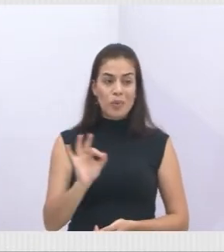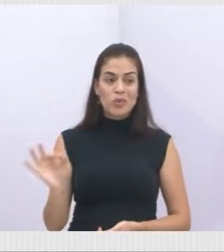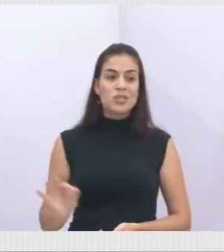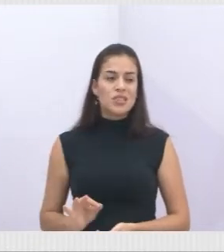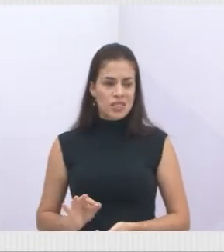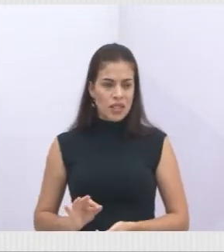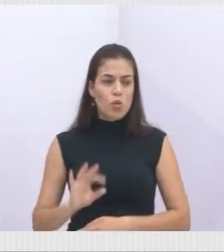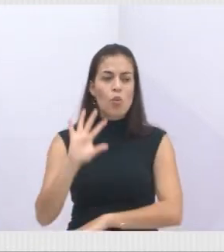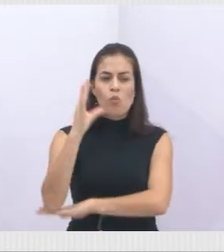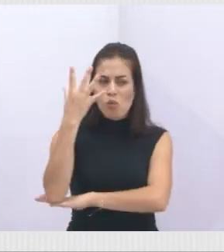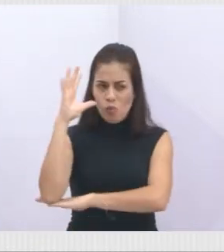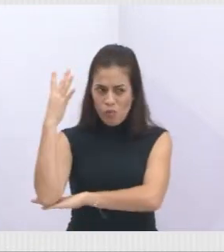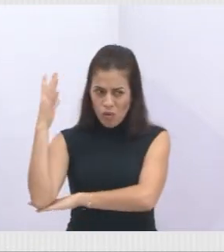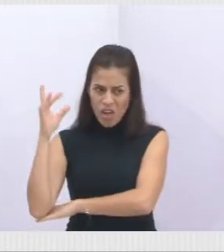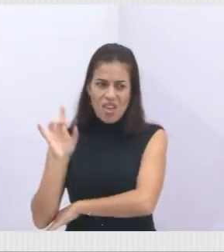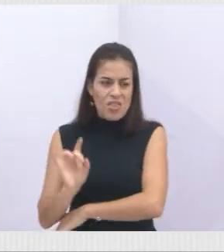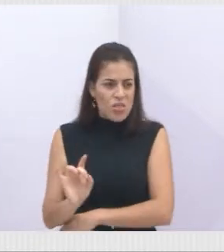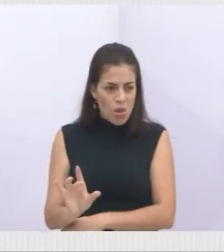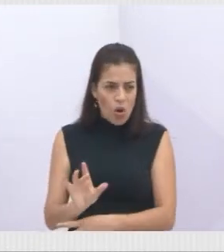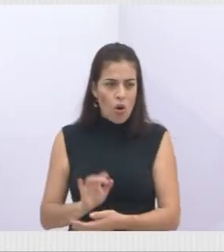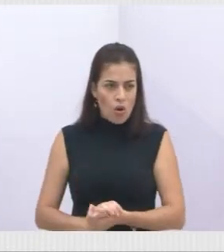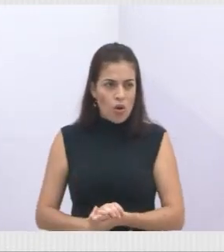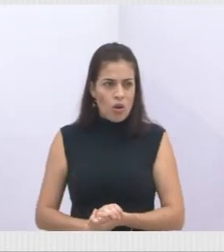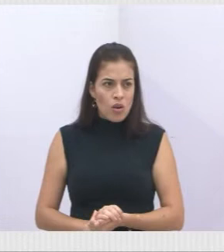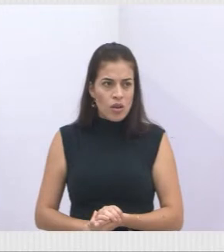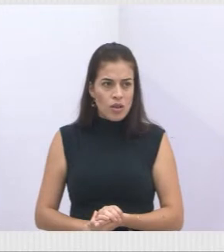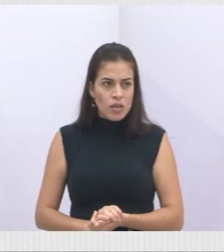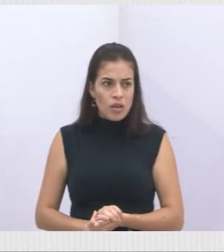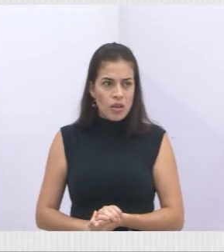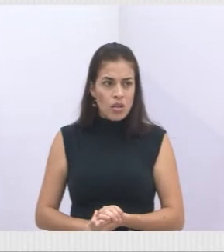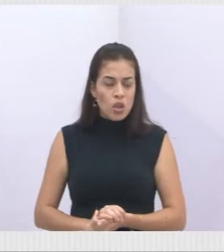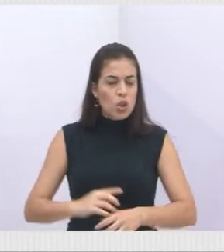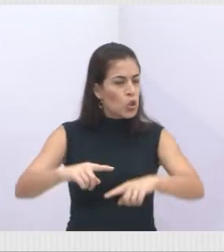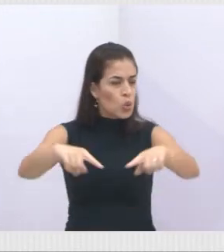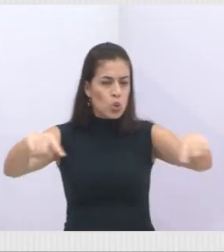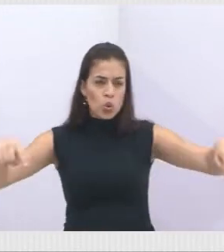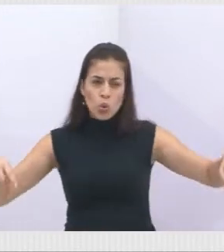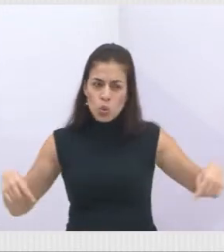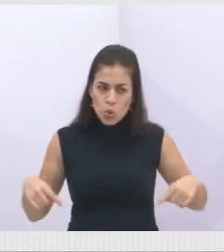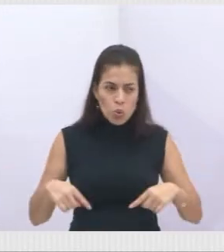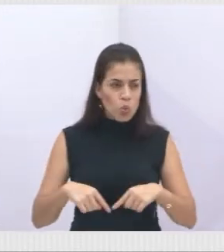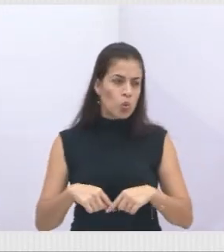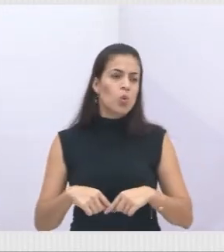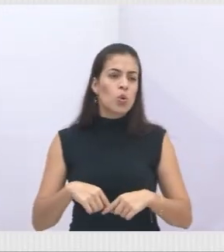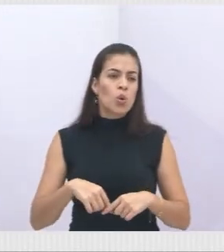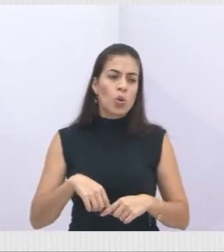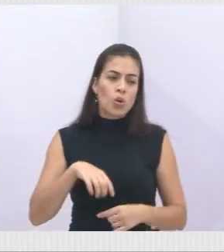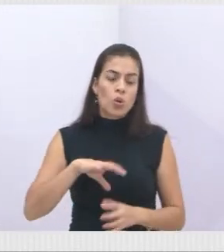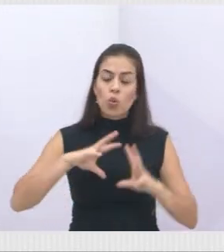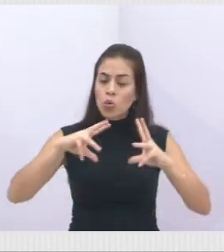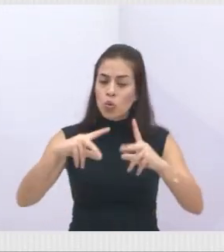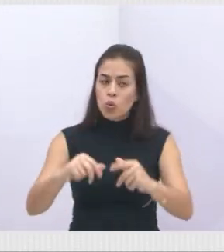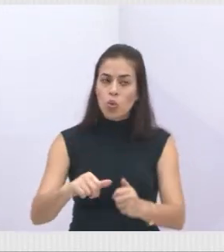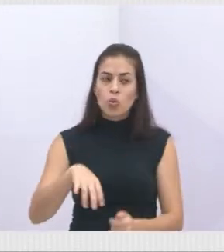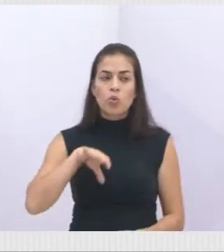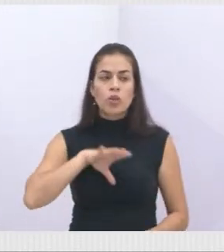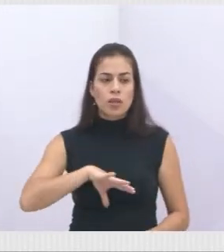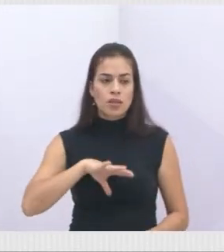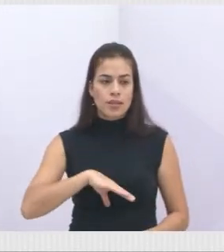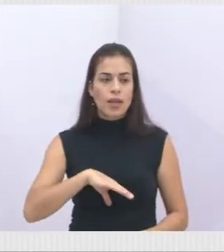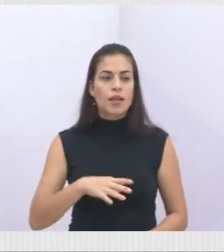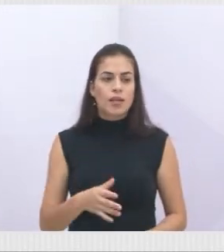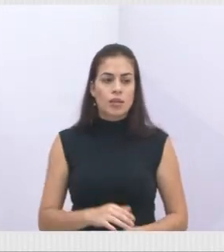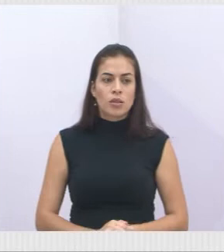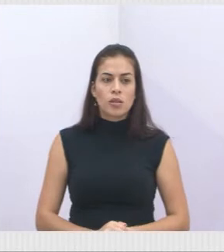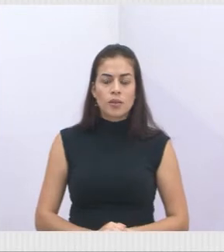urbana, tá? Eu falo sempre do território total do município. E a meta, atingir 20%,